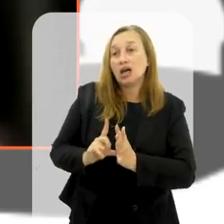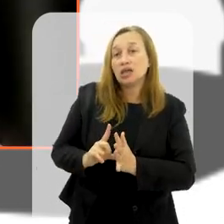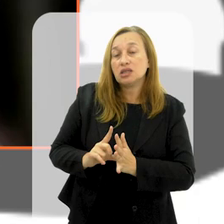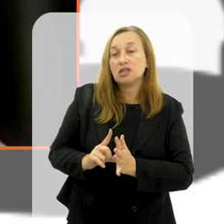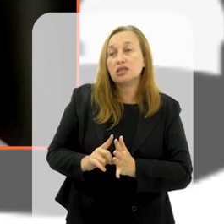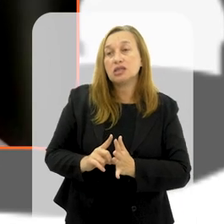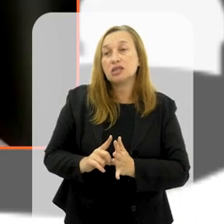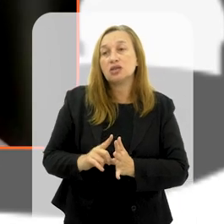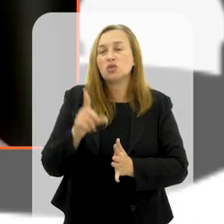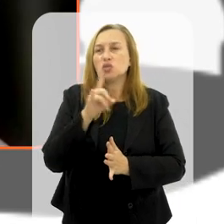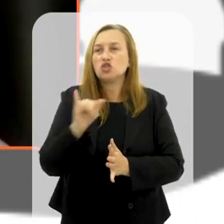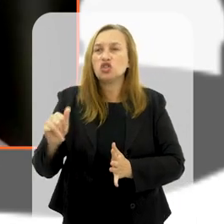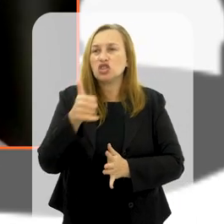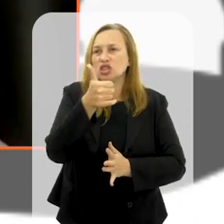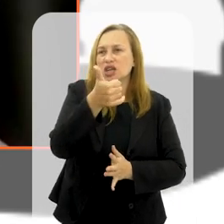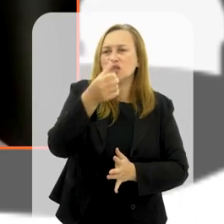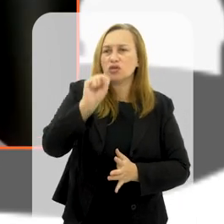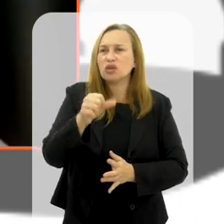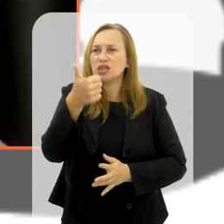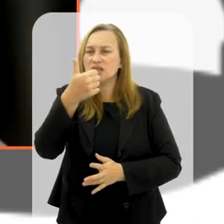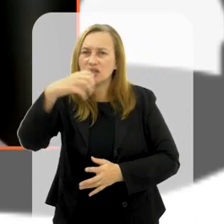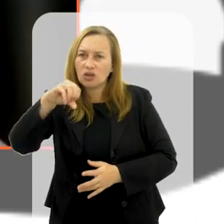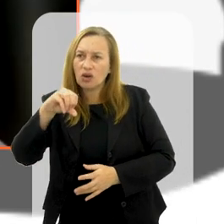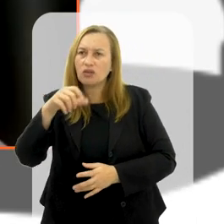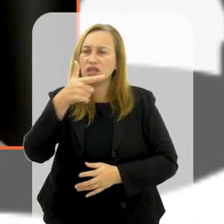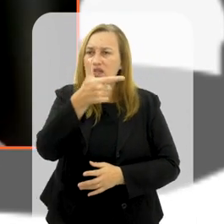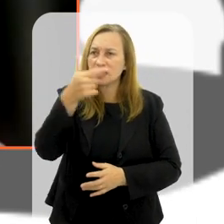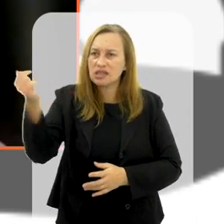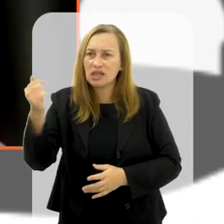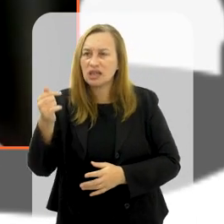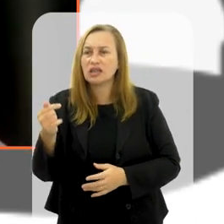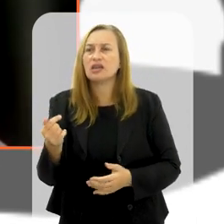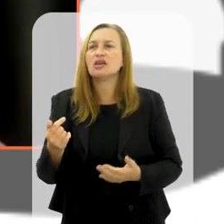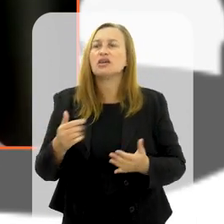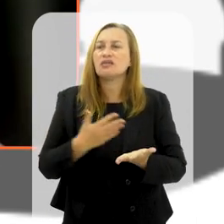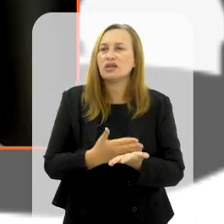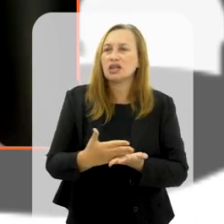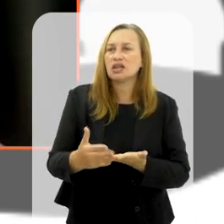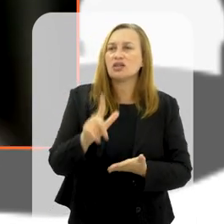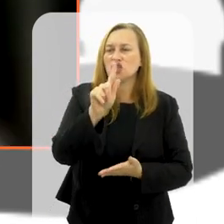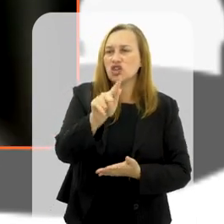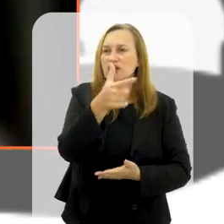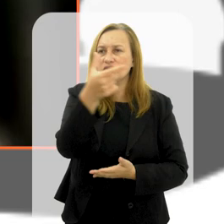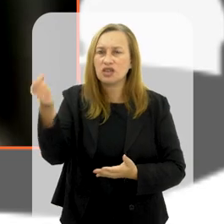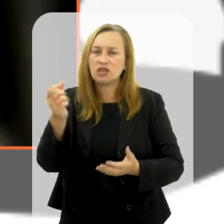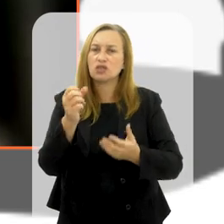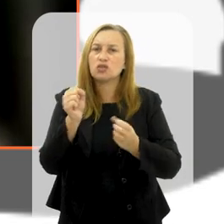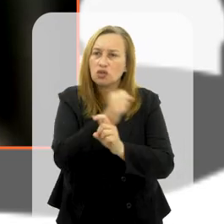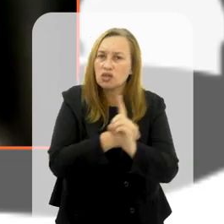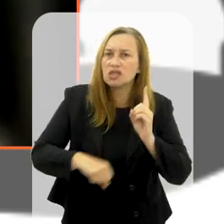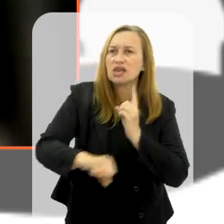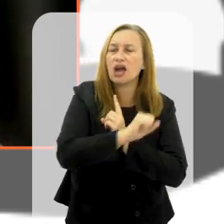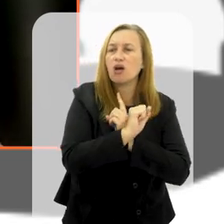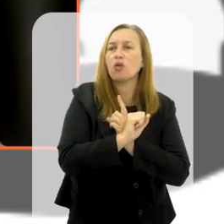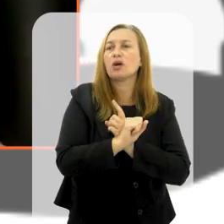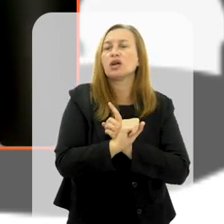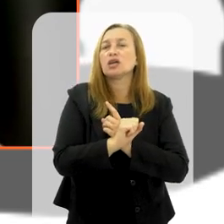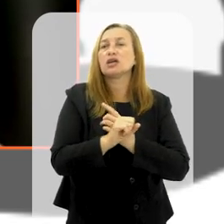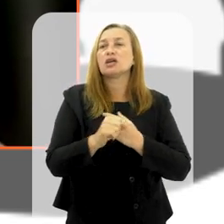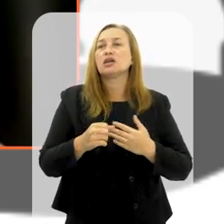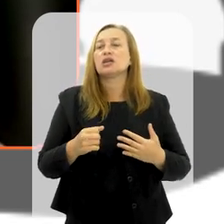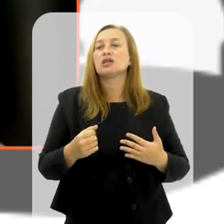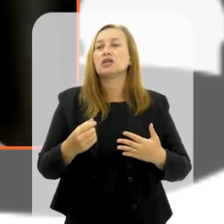anterior a isso, nos dias que antecedem, os 18 e 19, então 16 e 17, vai começar a ocorrer o G20 social,